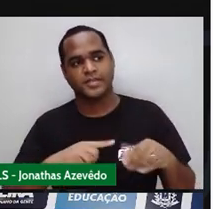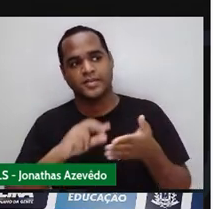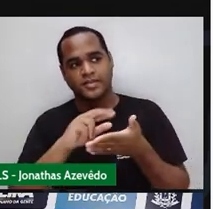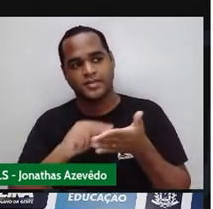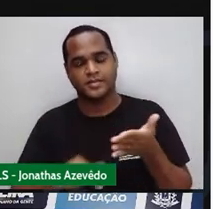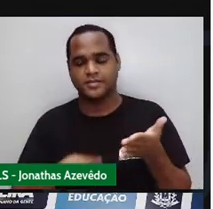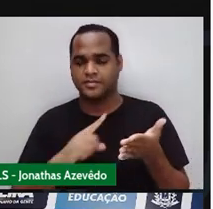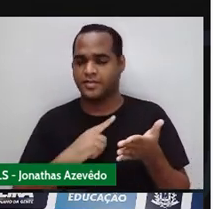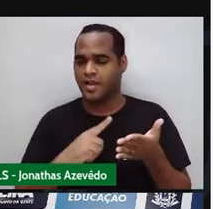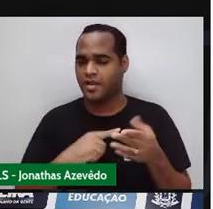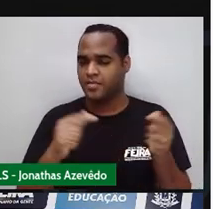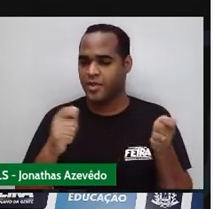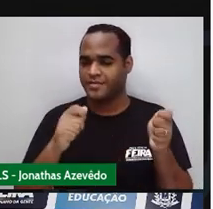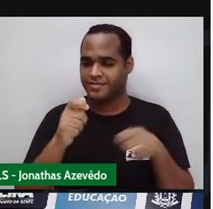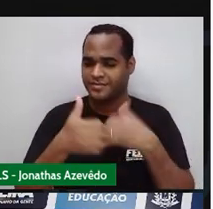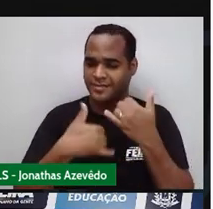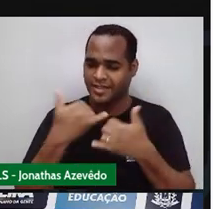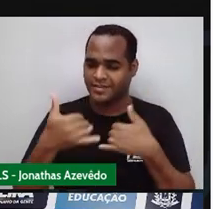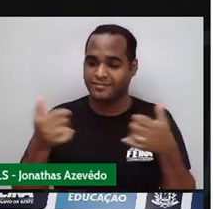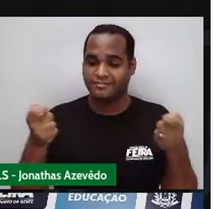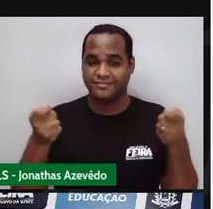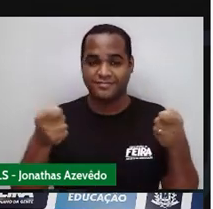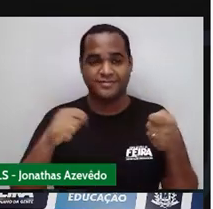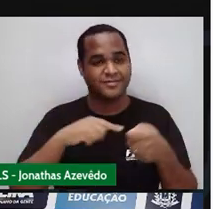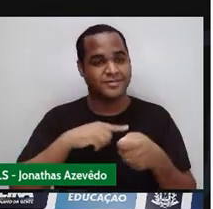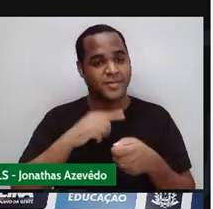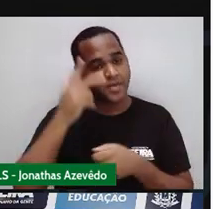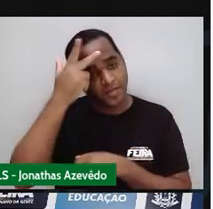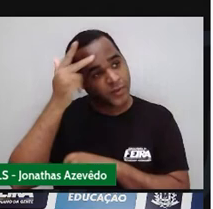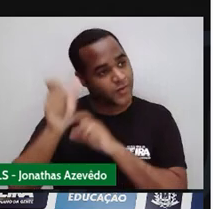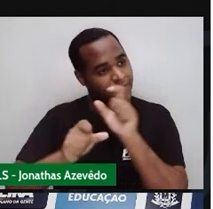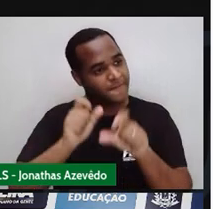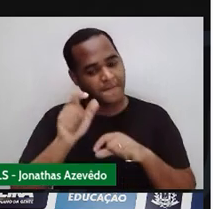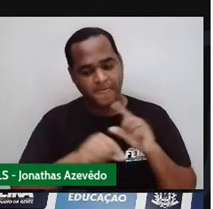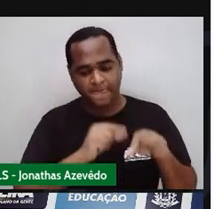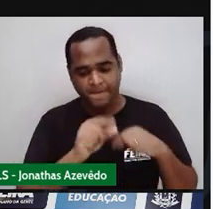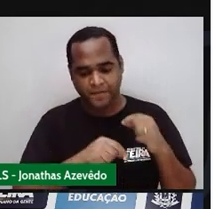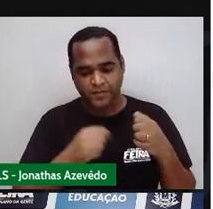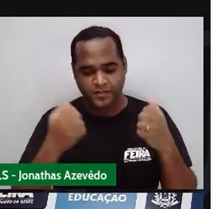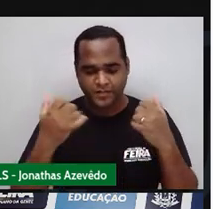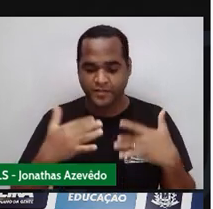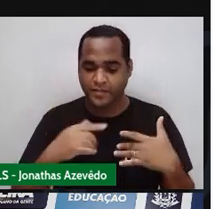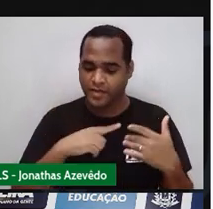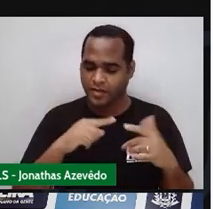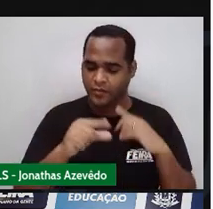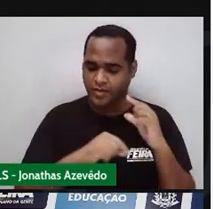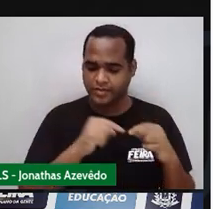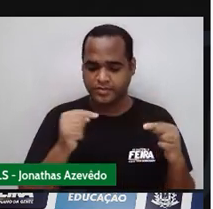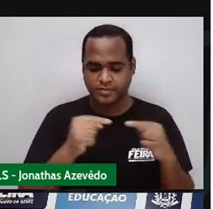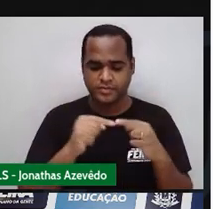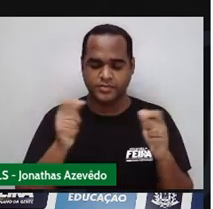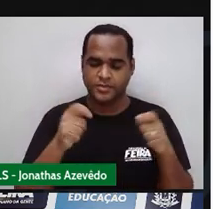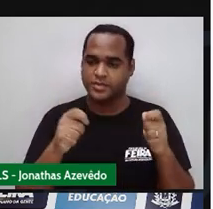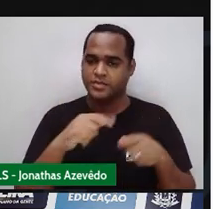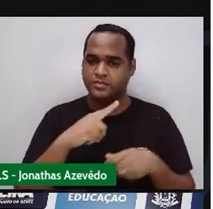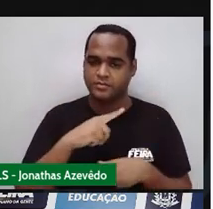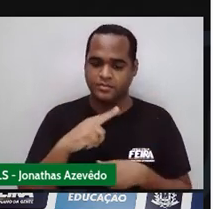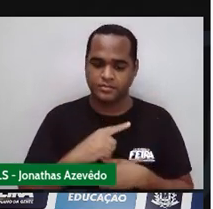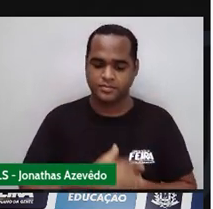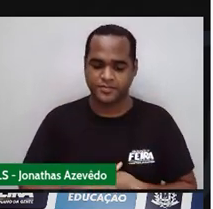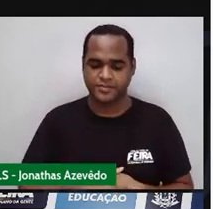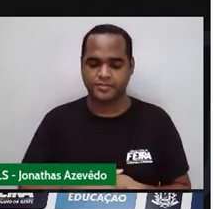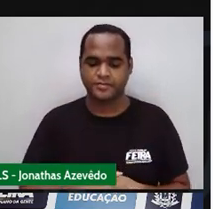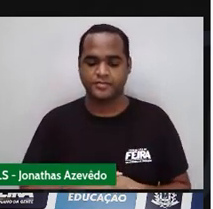mudando Como nessa brincadeirinha Aqui Cada pessoa Escolhe os três números Muda de uma pessoa Para outra E essas